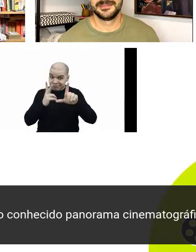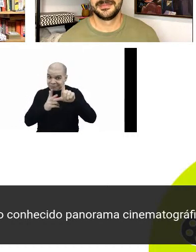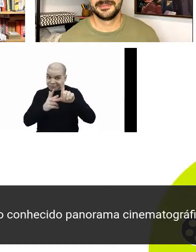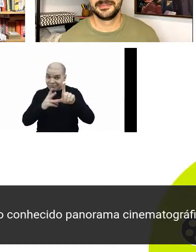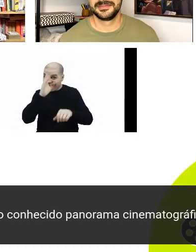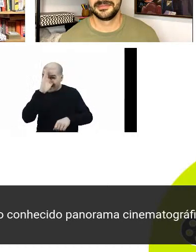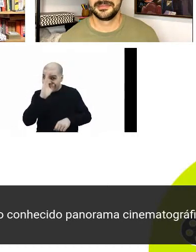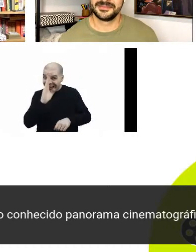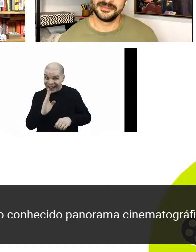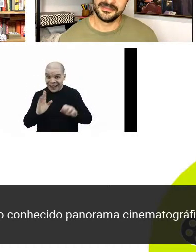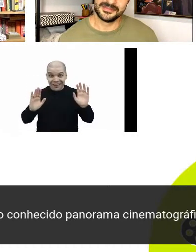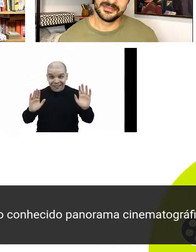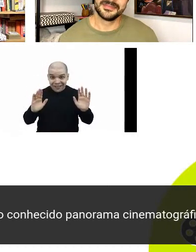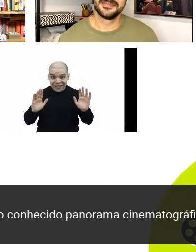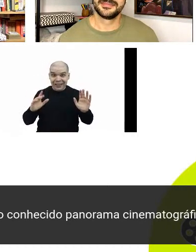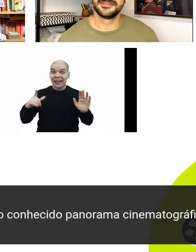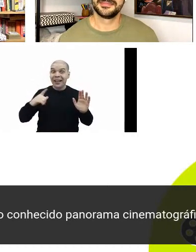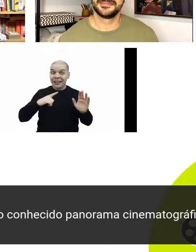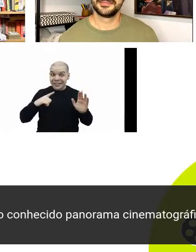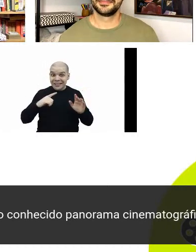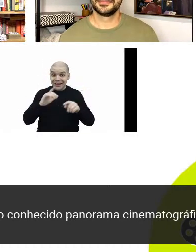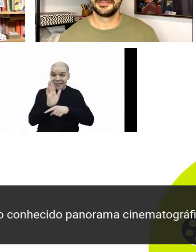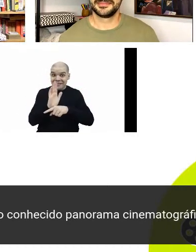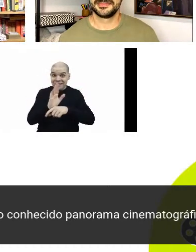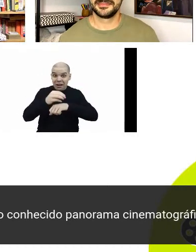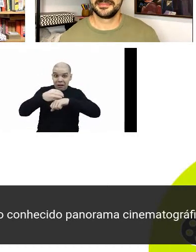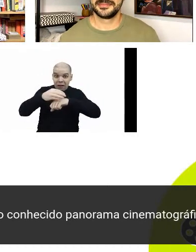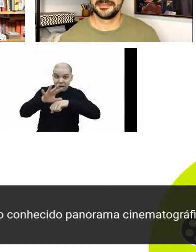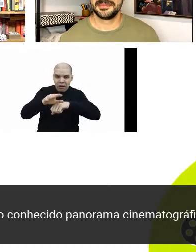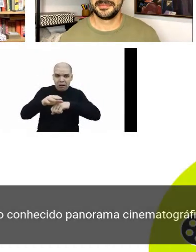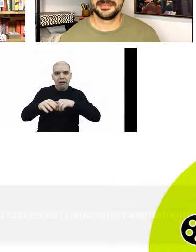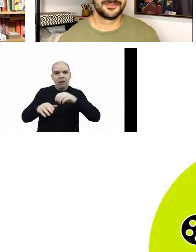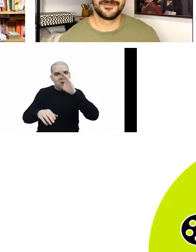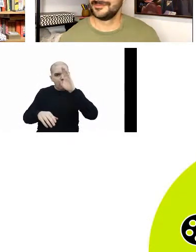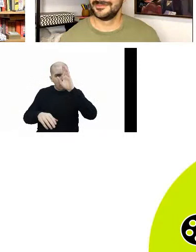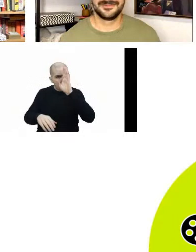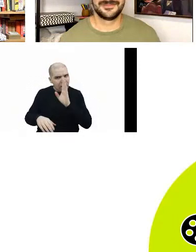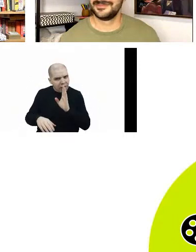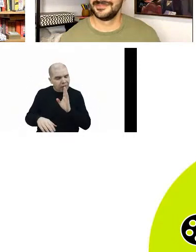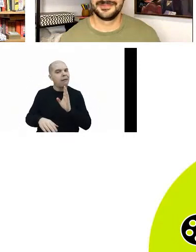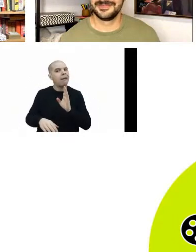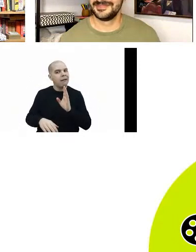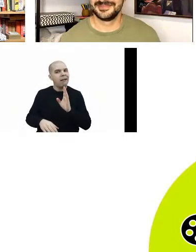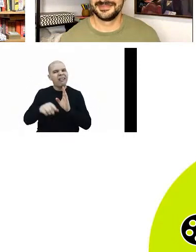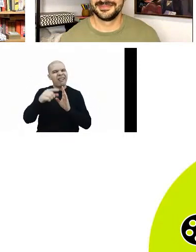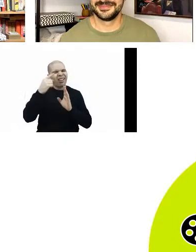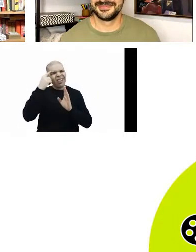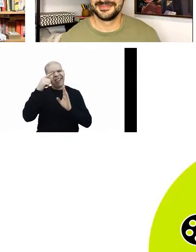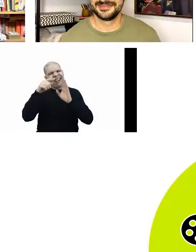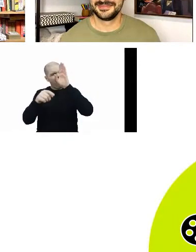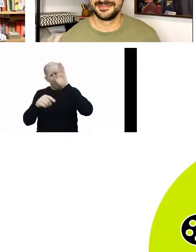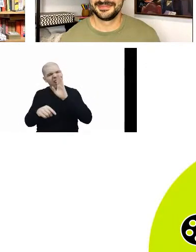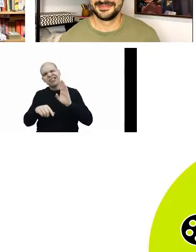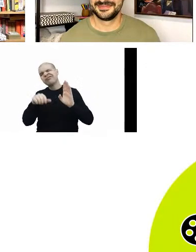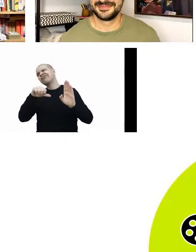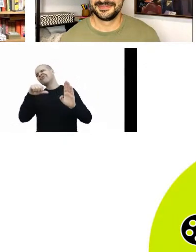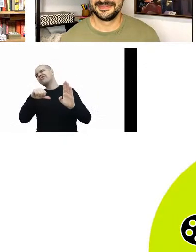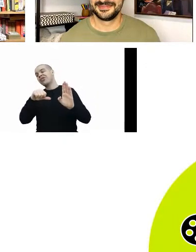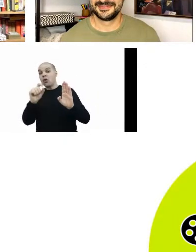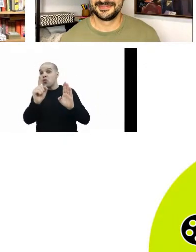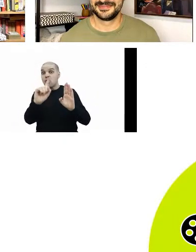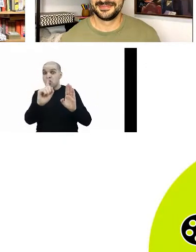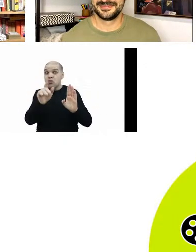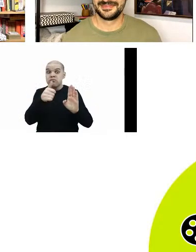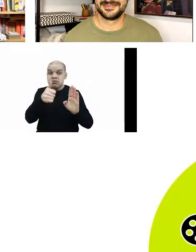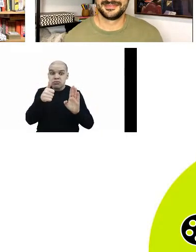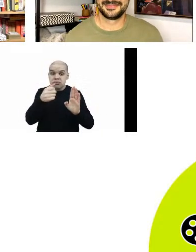programação, essa ligação, ah, é grátis, é ruim, não, vá procurar, assista, que é muito bom. Márcio,